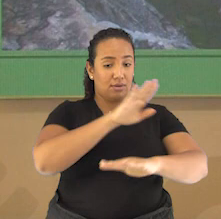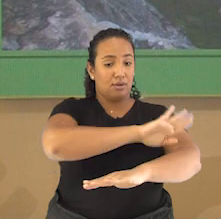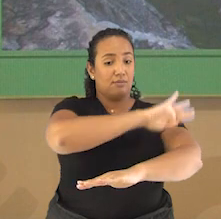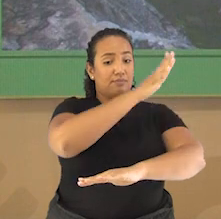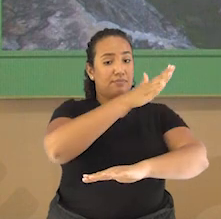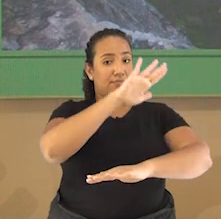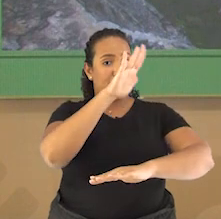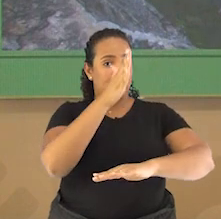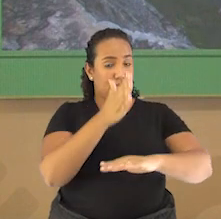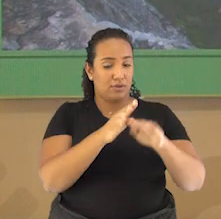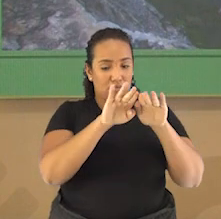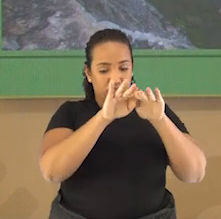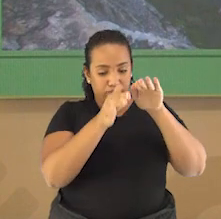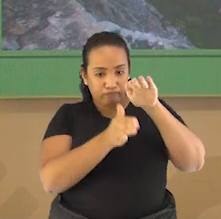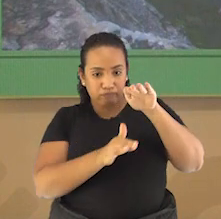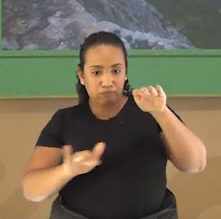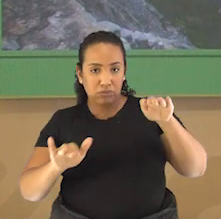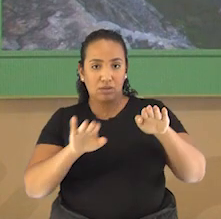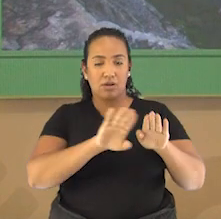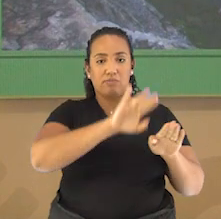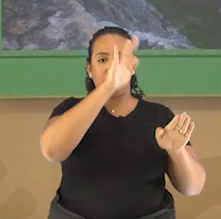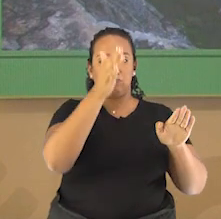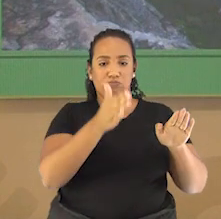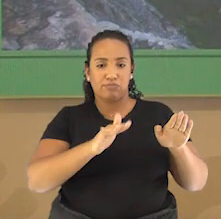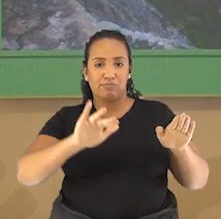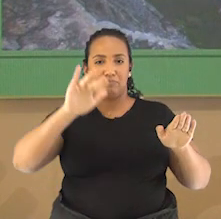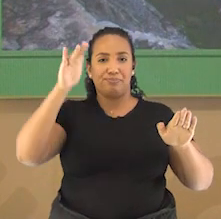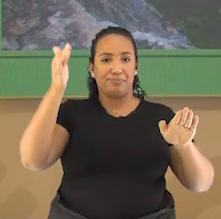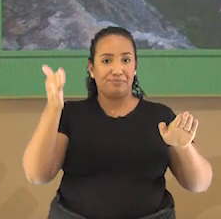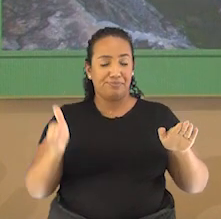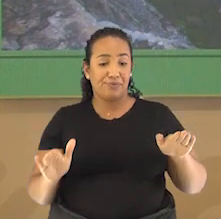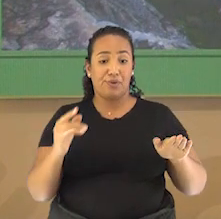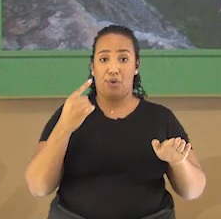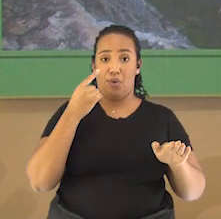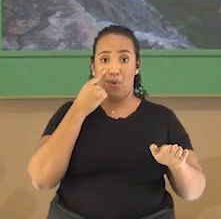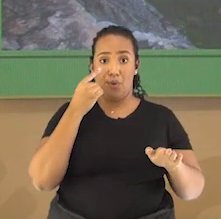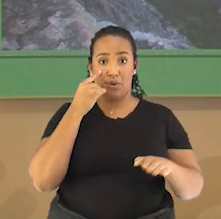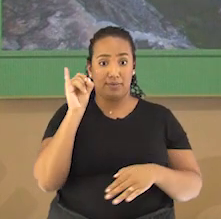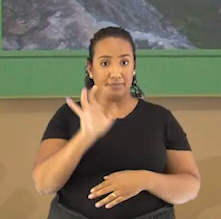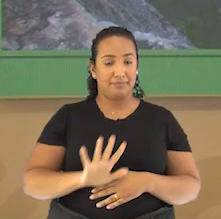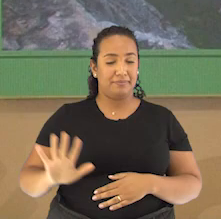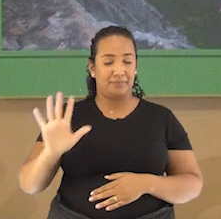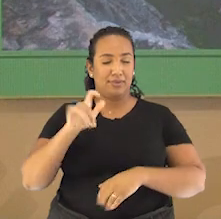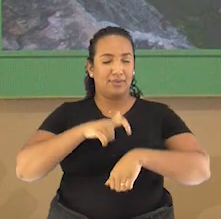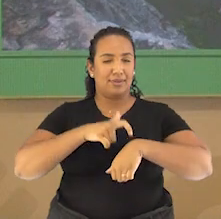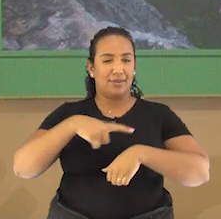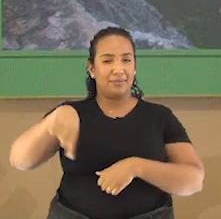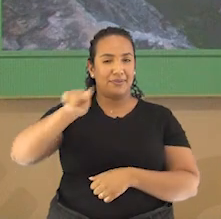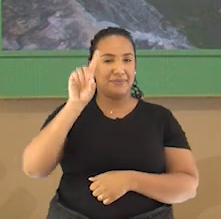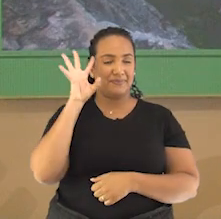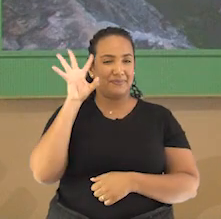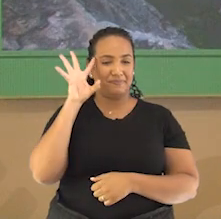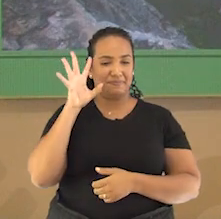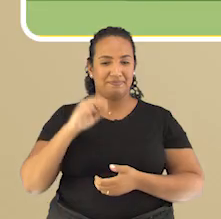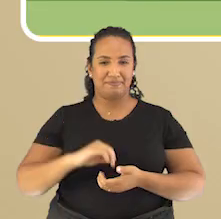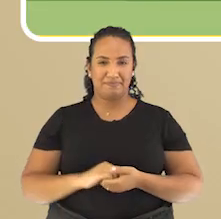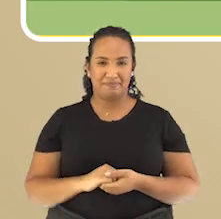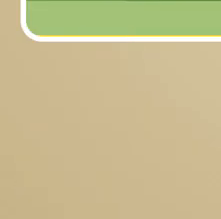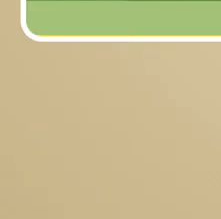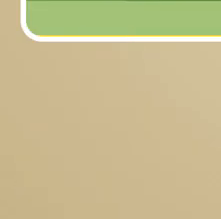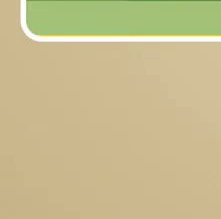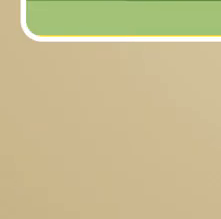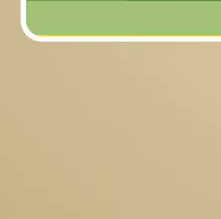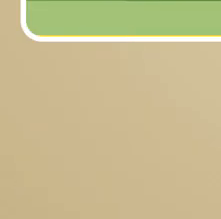Planície, montanha, depressão e planalto. Observem atentamente. Eu vou dar um tempinho aí para vocês pensarem.